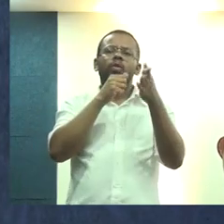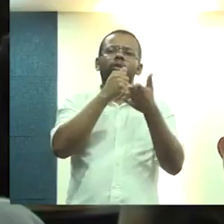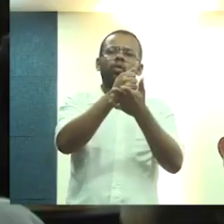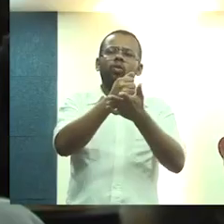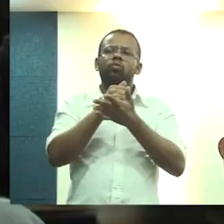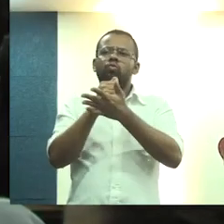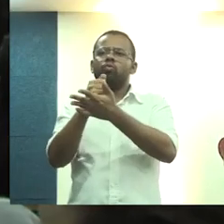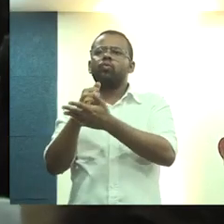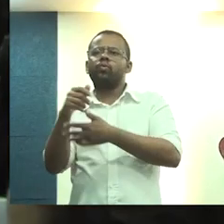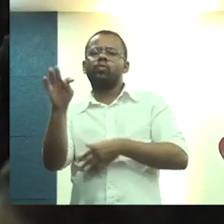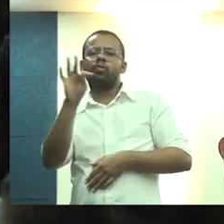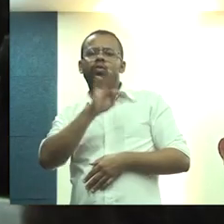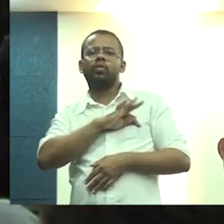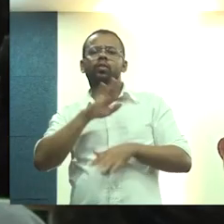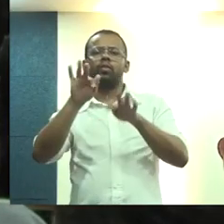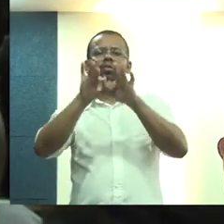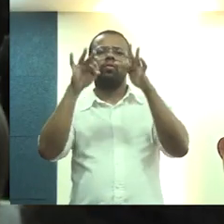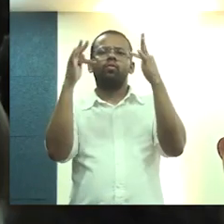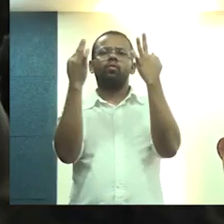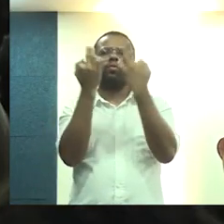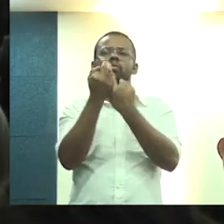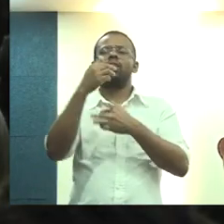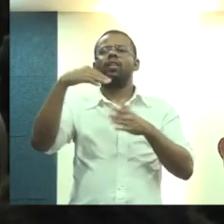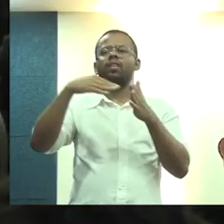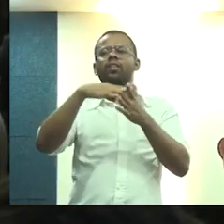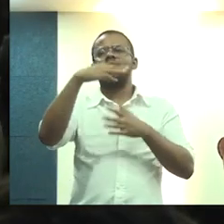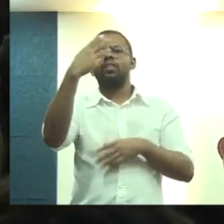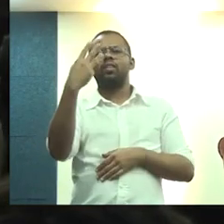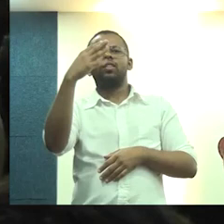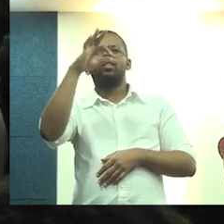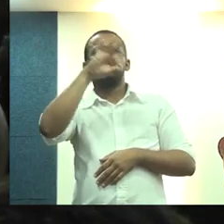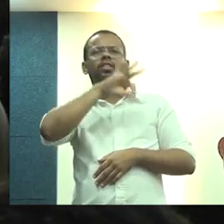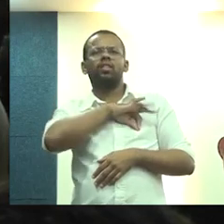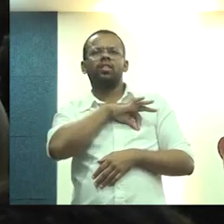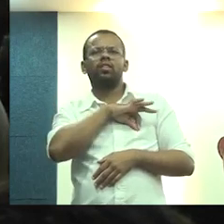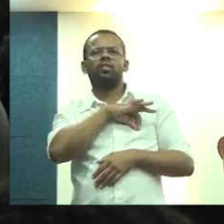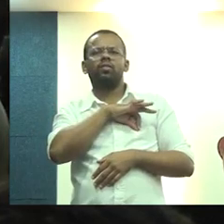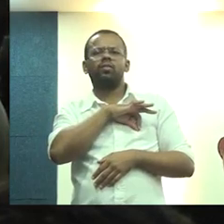e assistência técnica a famílias de até três salários mínimos.